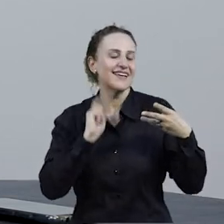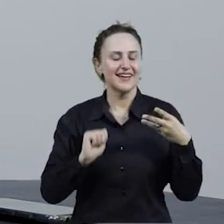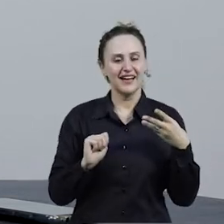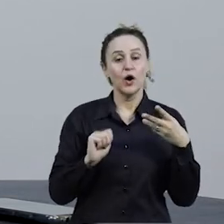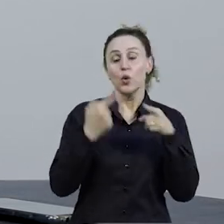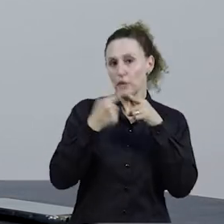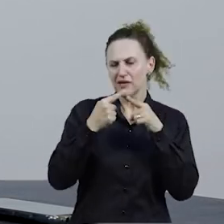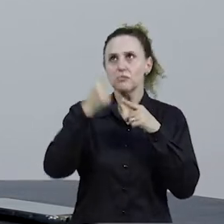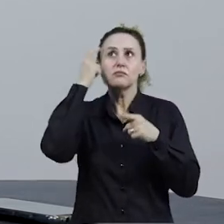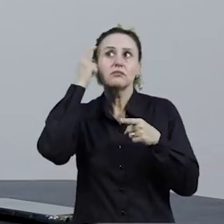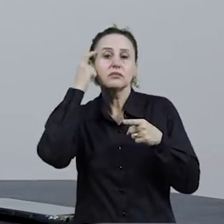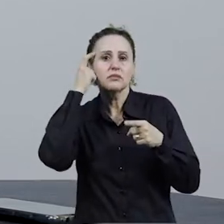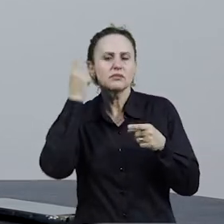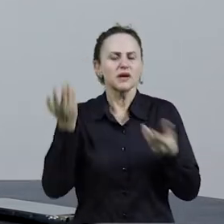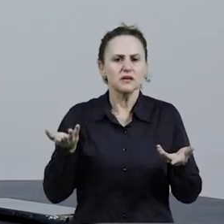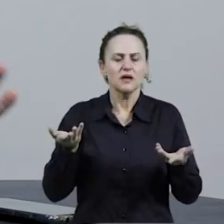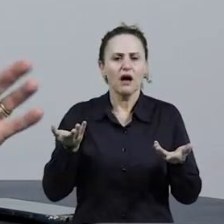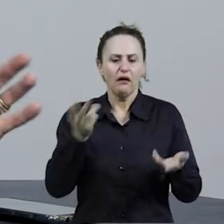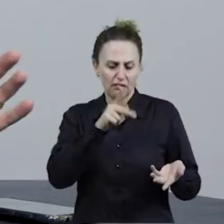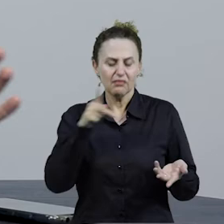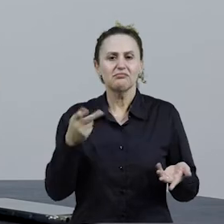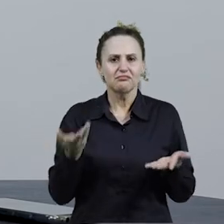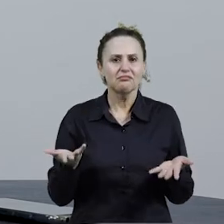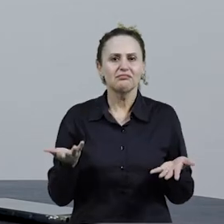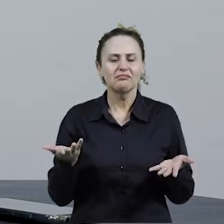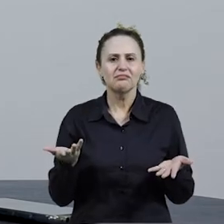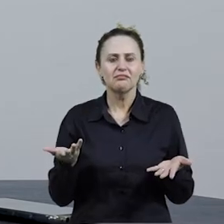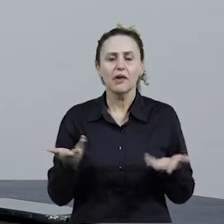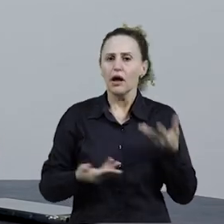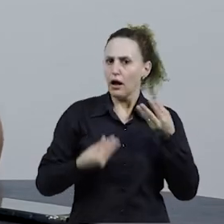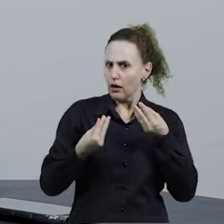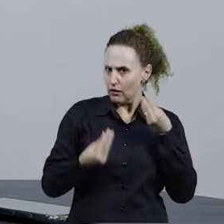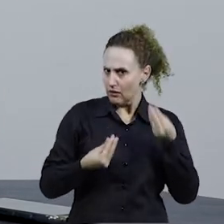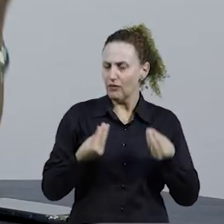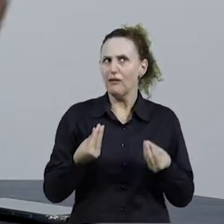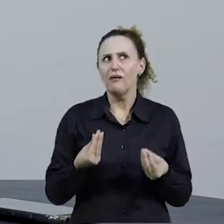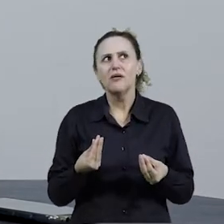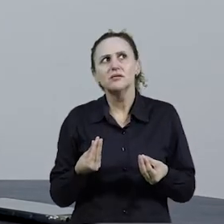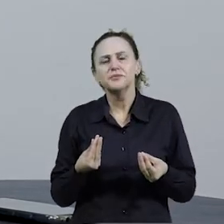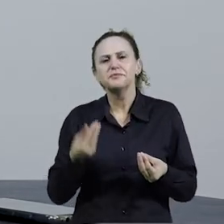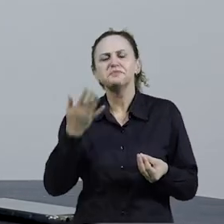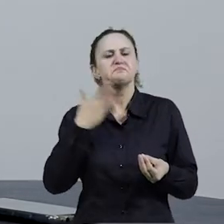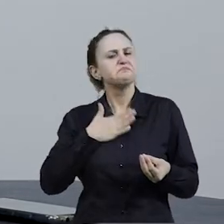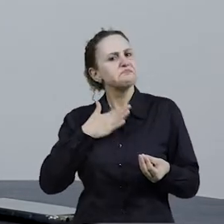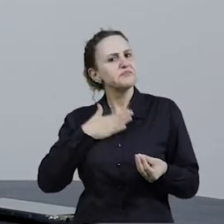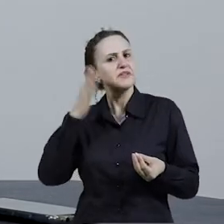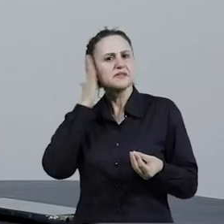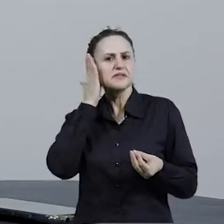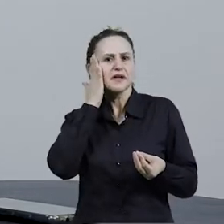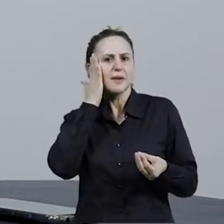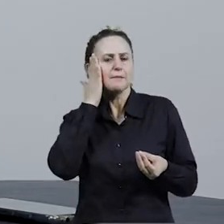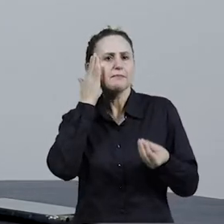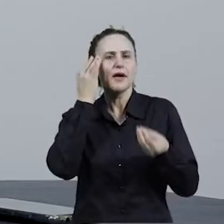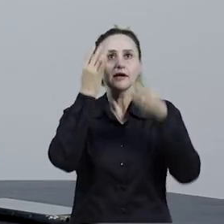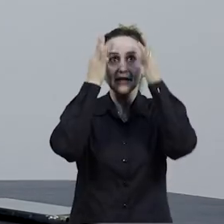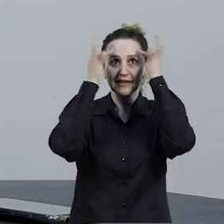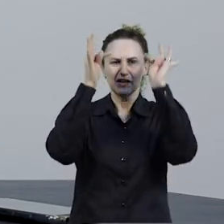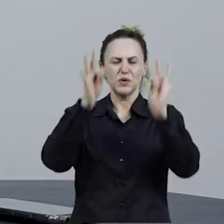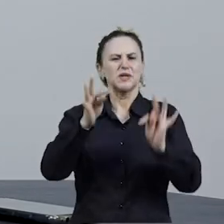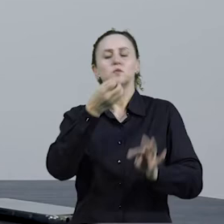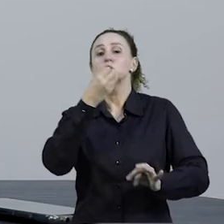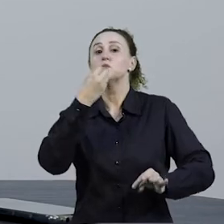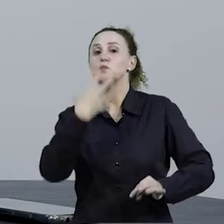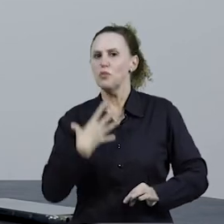pouquinho sobre isso, né? E pensar um pouquinho nesse professor, né? Como é que eu, né? Só saber teoria vai me fazer um bom professor,